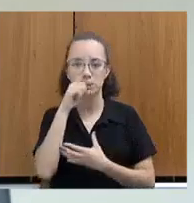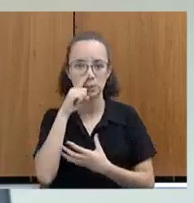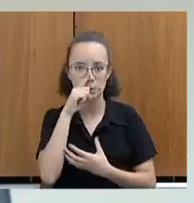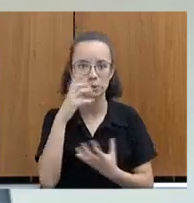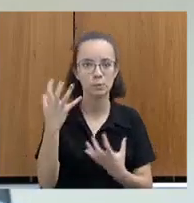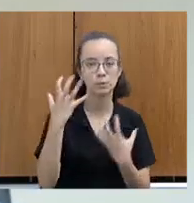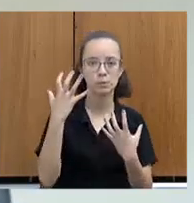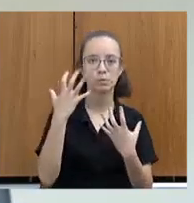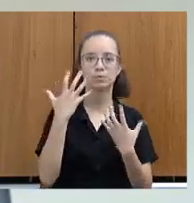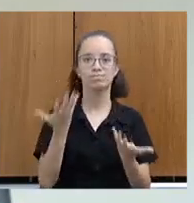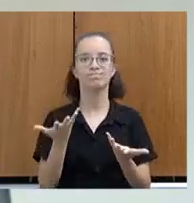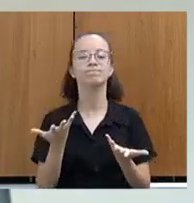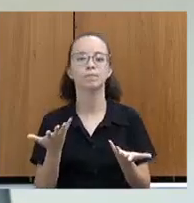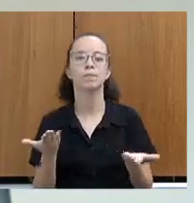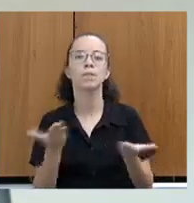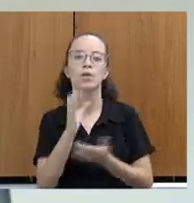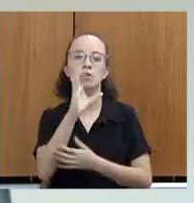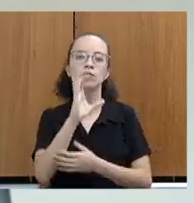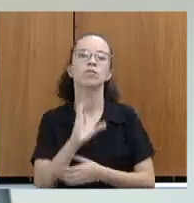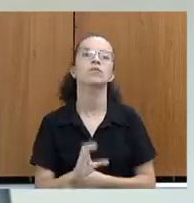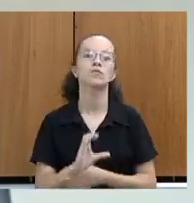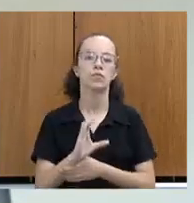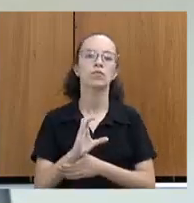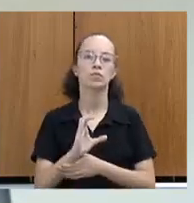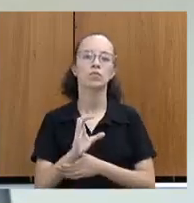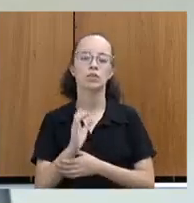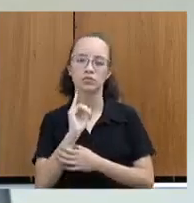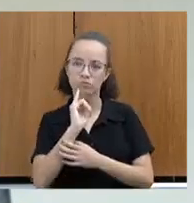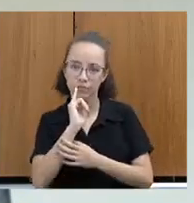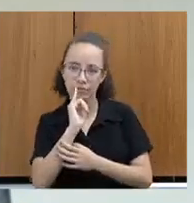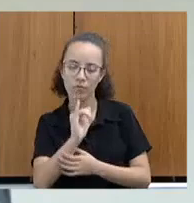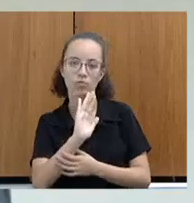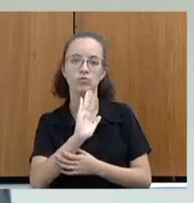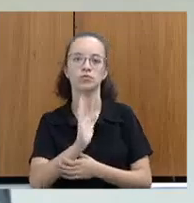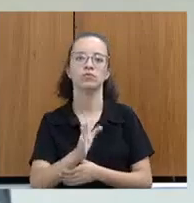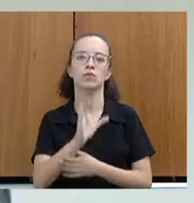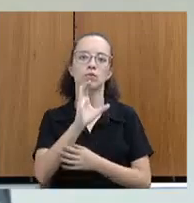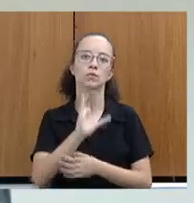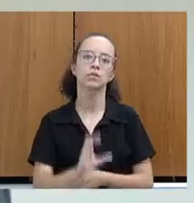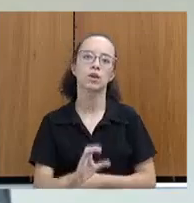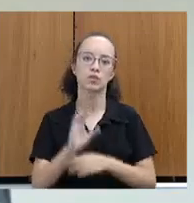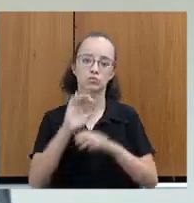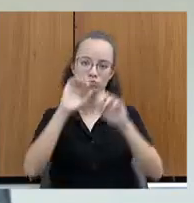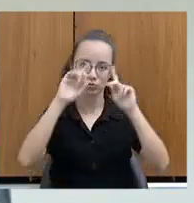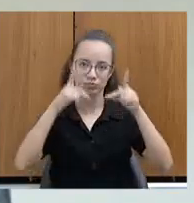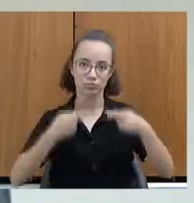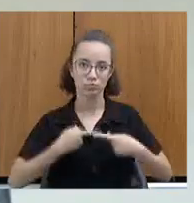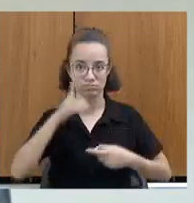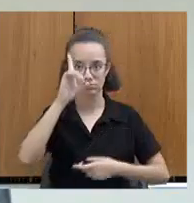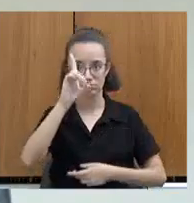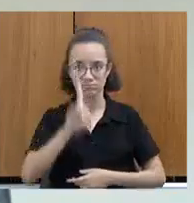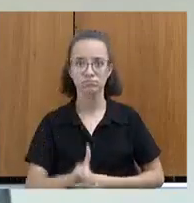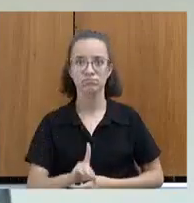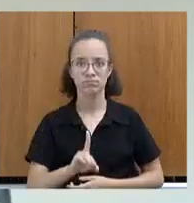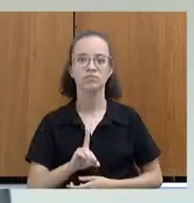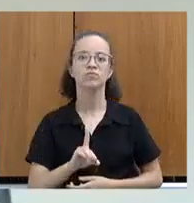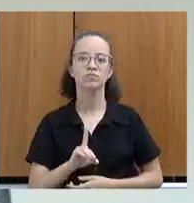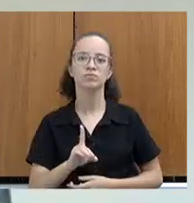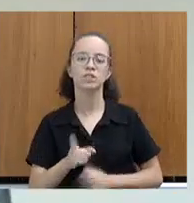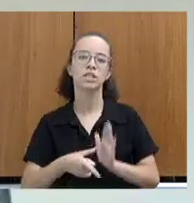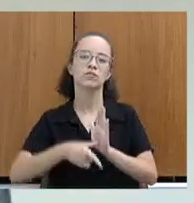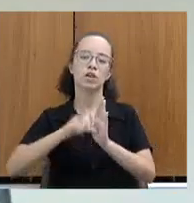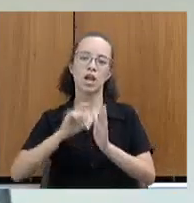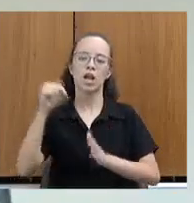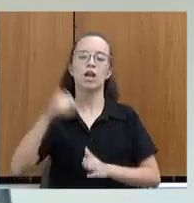que foi feito, foi feito hoje também na Comissão Nauitiva, na Comissão de Direitos Humanos, que precedeu essa Assembleia